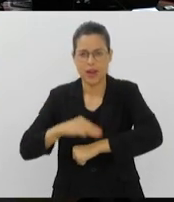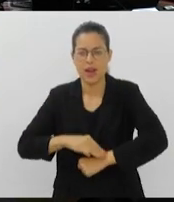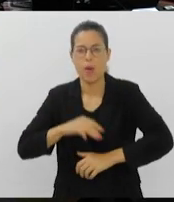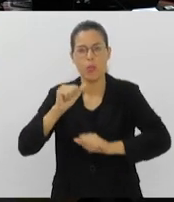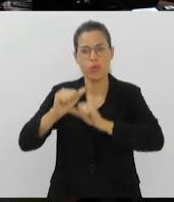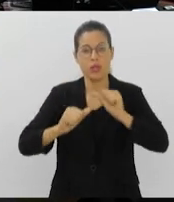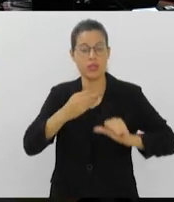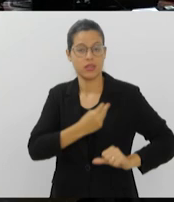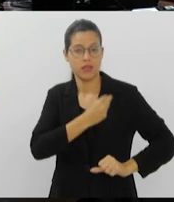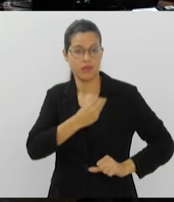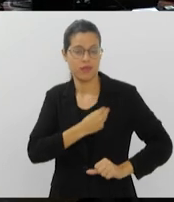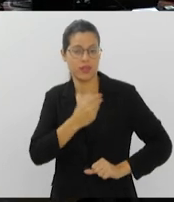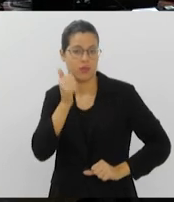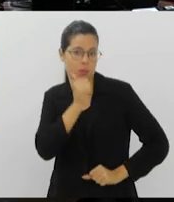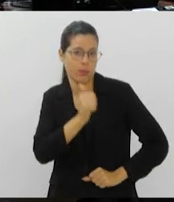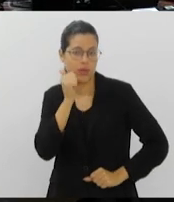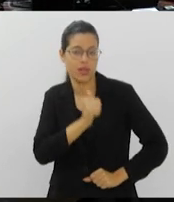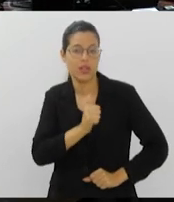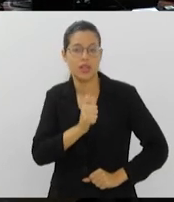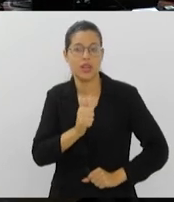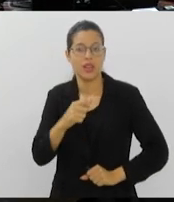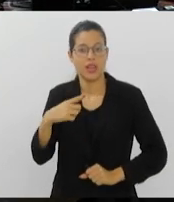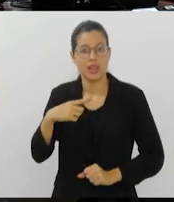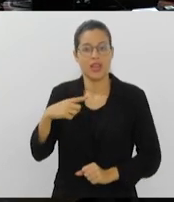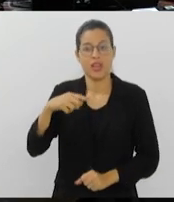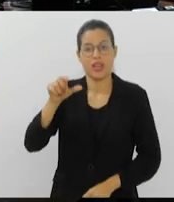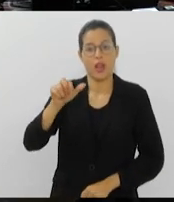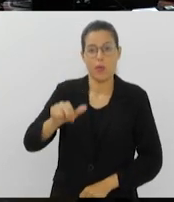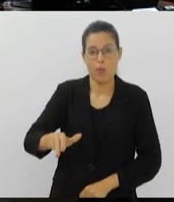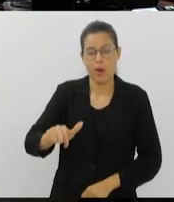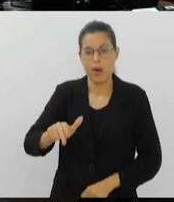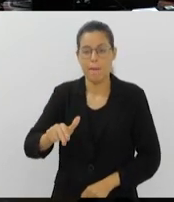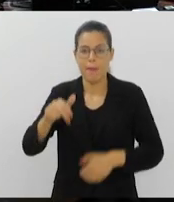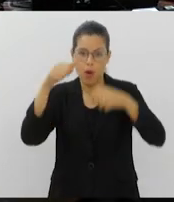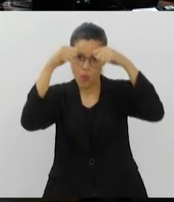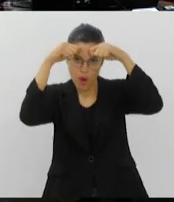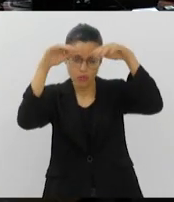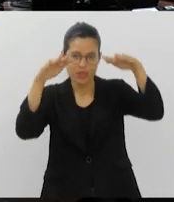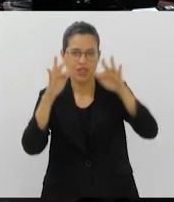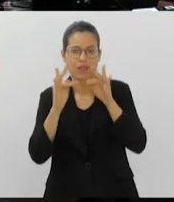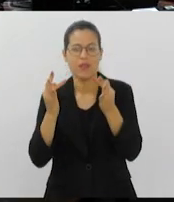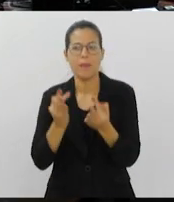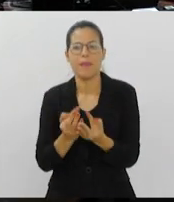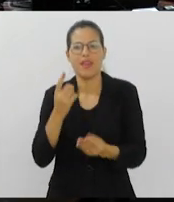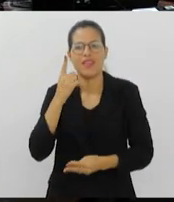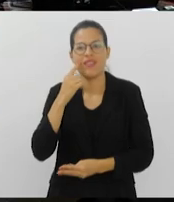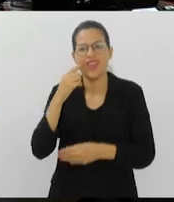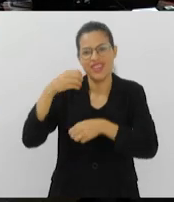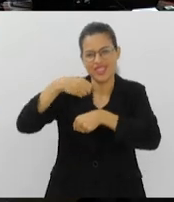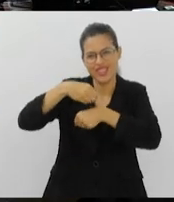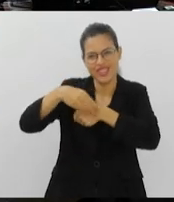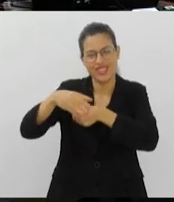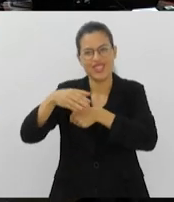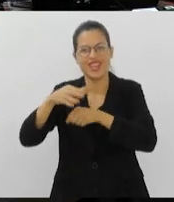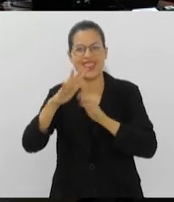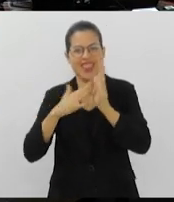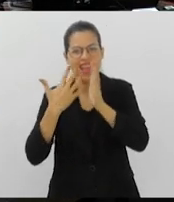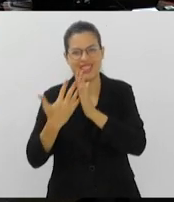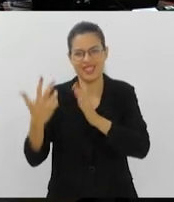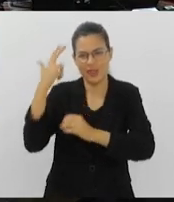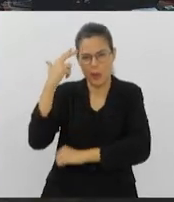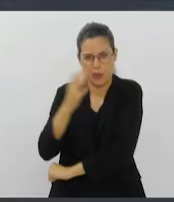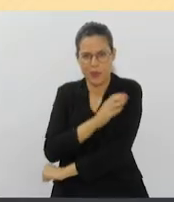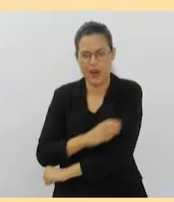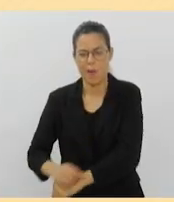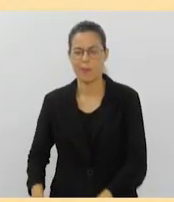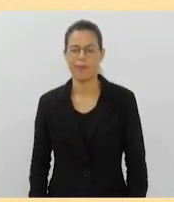menina que passa a lidar com a chegada de um irmão autista na família. Veja agora as dicas da nossa Agenda Cultural.